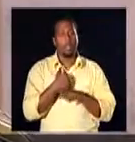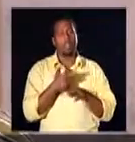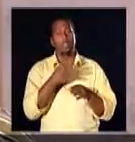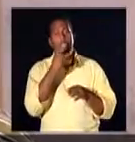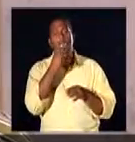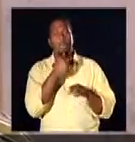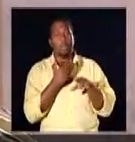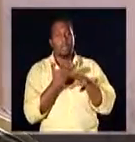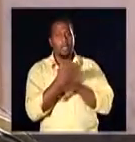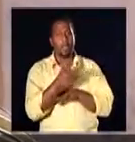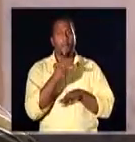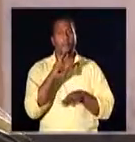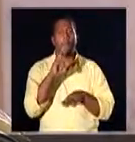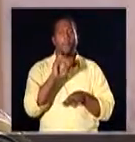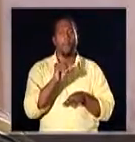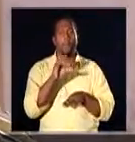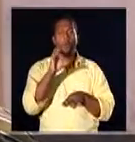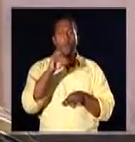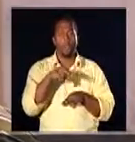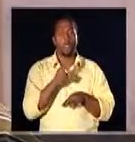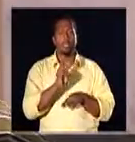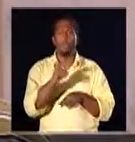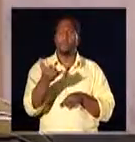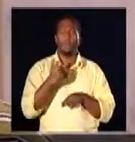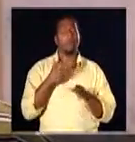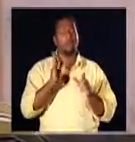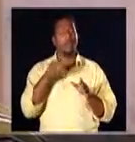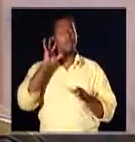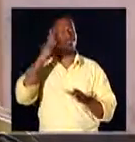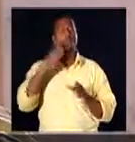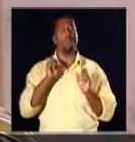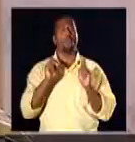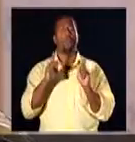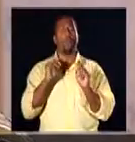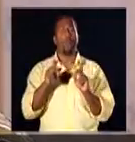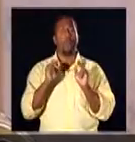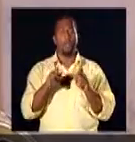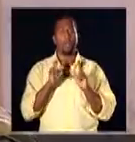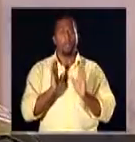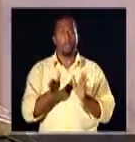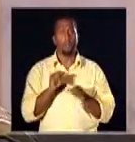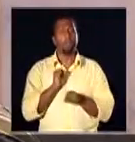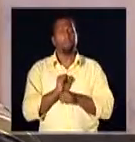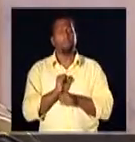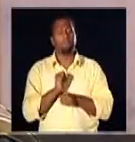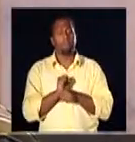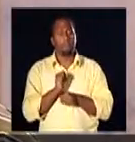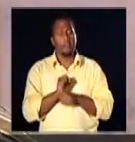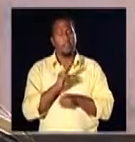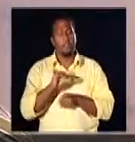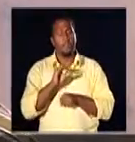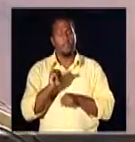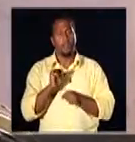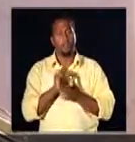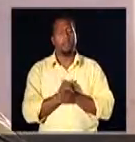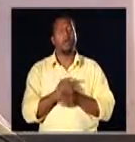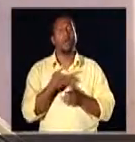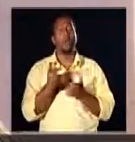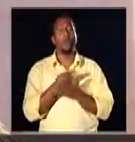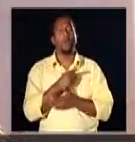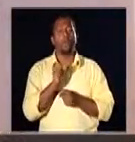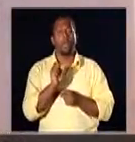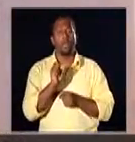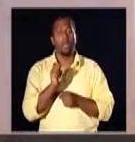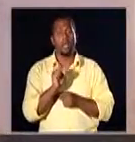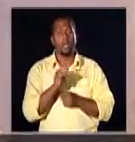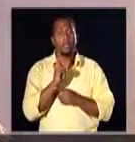empresa. Foi o que eu fiz. Eu demorei muito para ir ao Procon porque eles sempre me diziam que, ah não, já está resolvido. No mês que vem você já